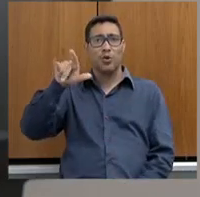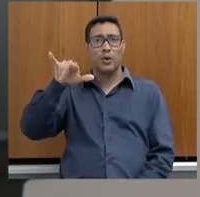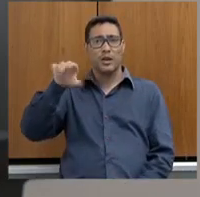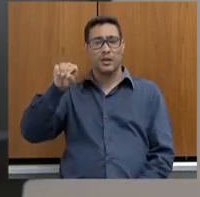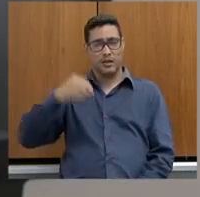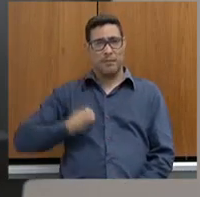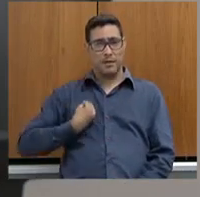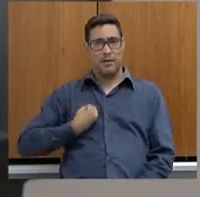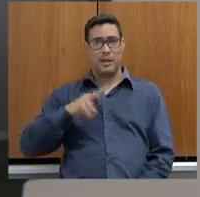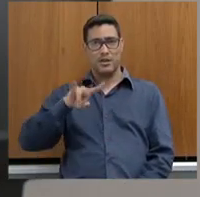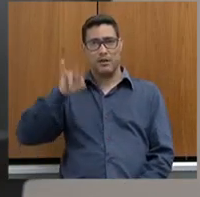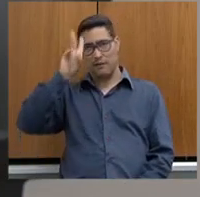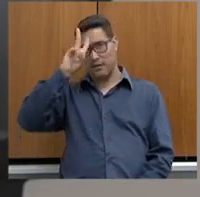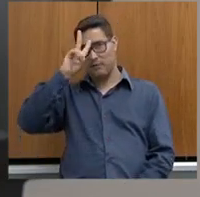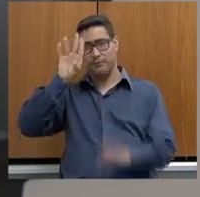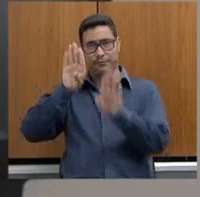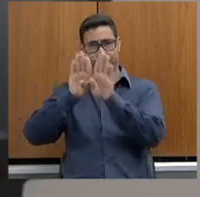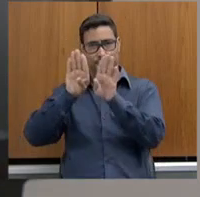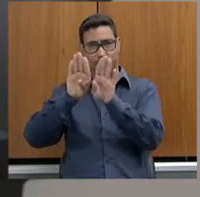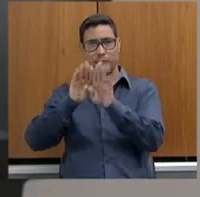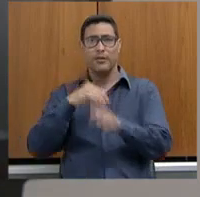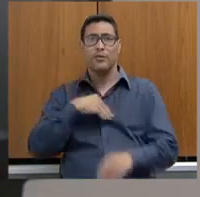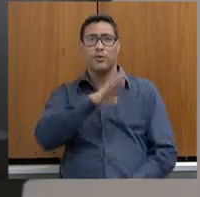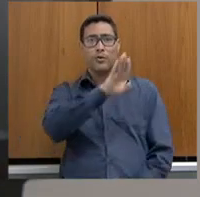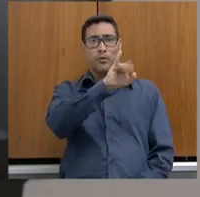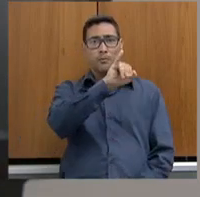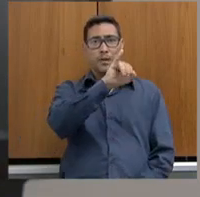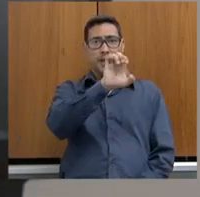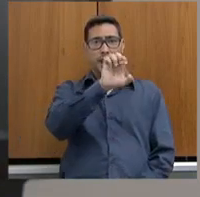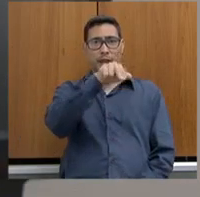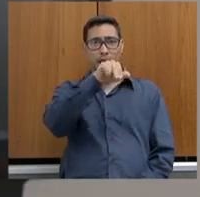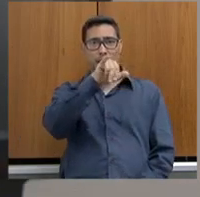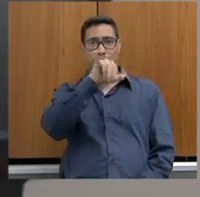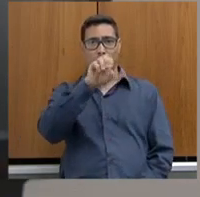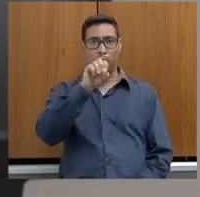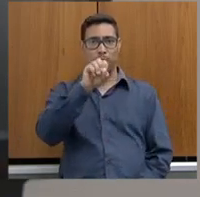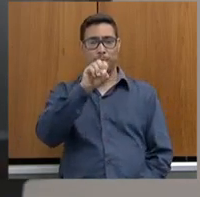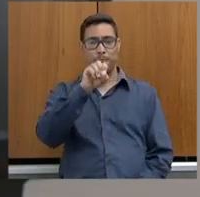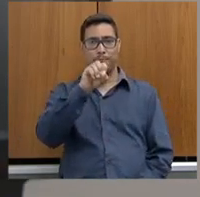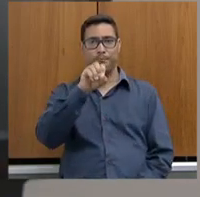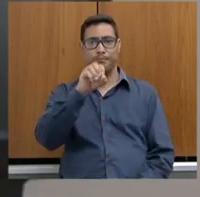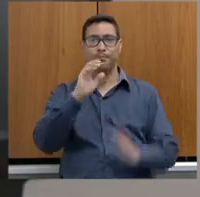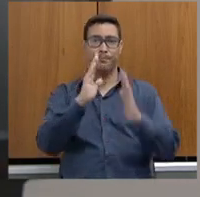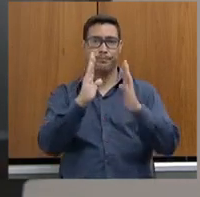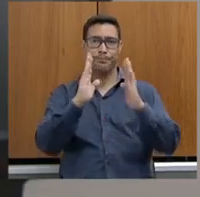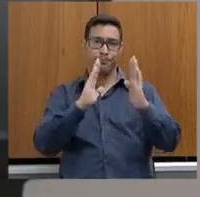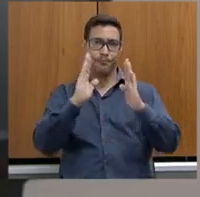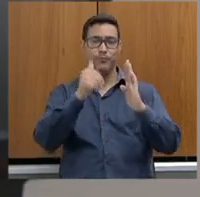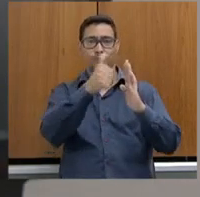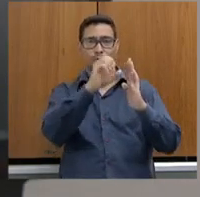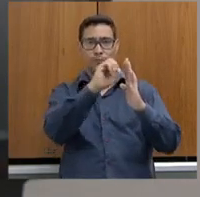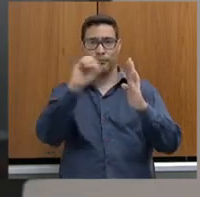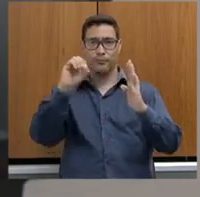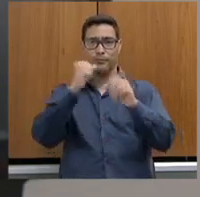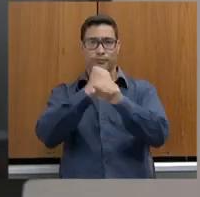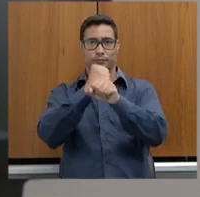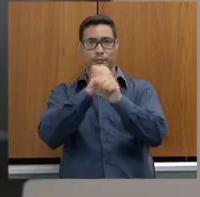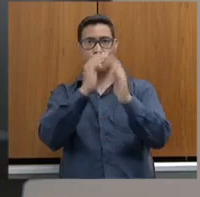Porque no bienio, no primeiro bienio, o Bobatoto aqui do general Mário de Araújo,